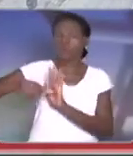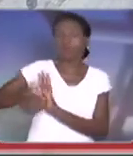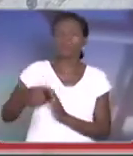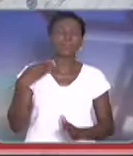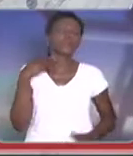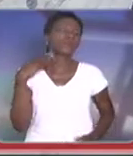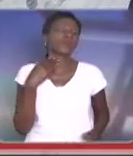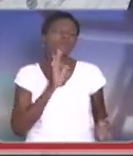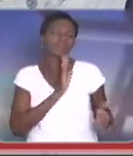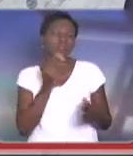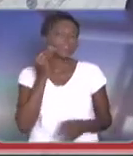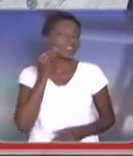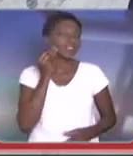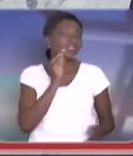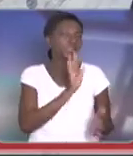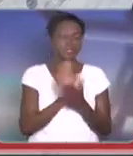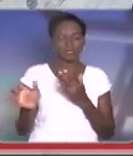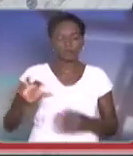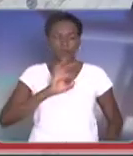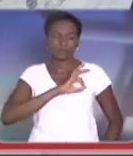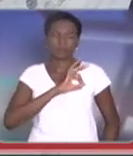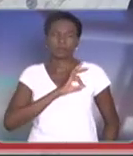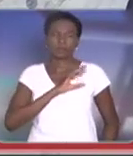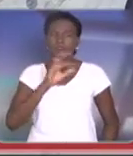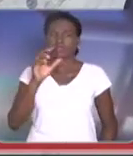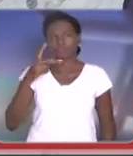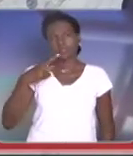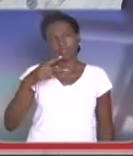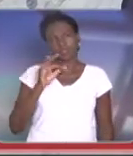cerco da Polícia Federal, eu acho que não resta dúvida.